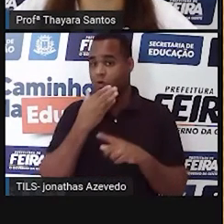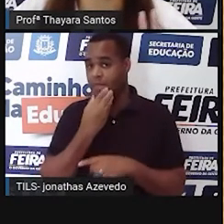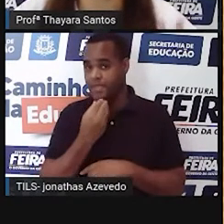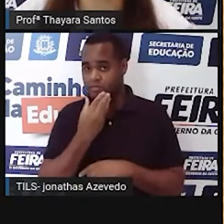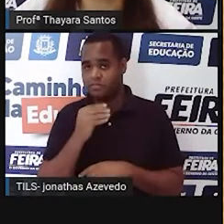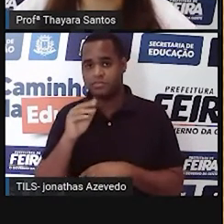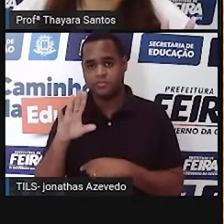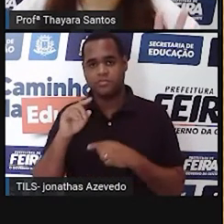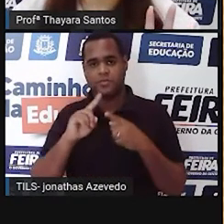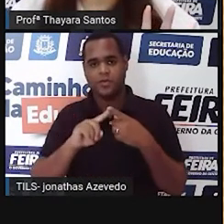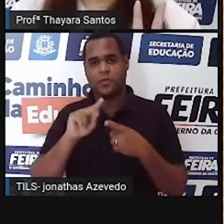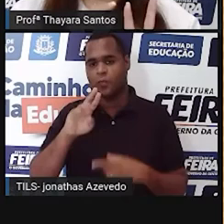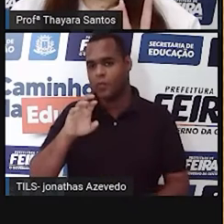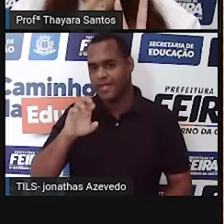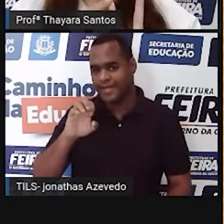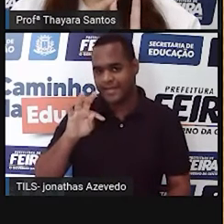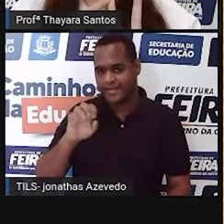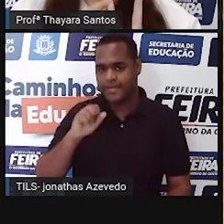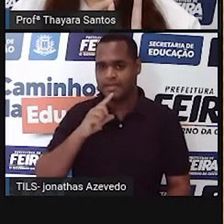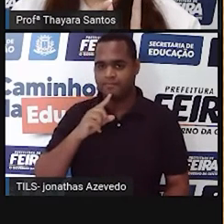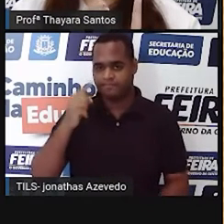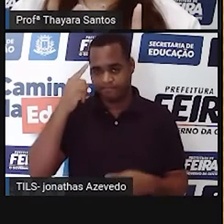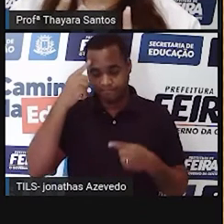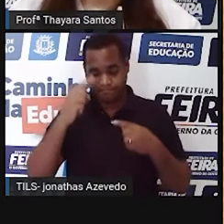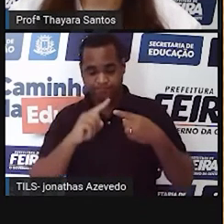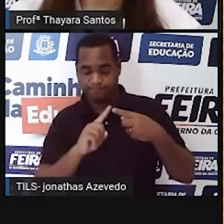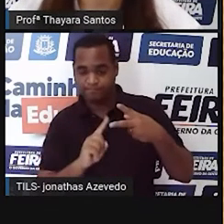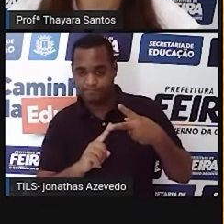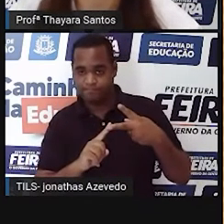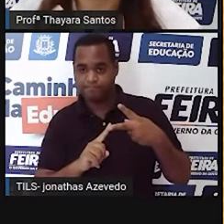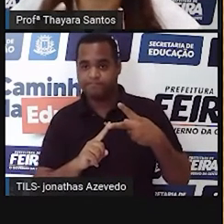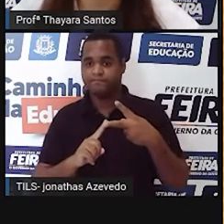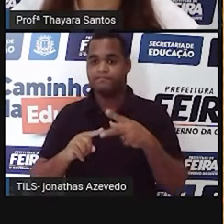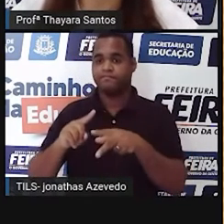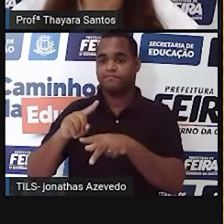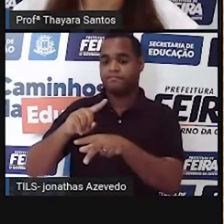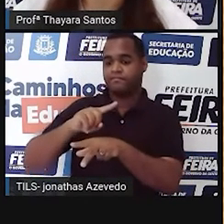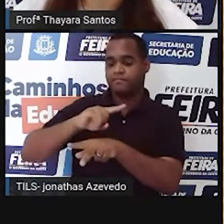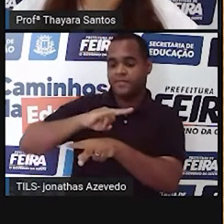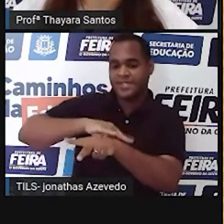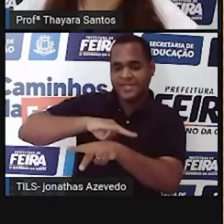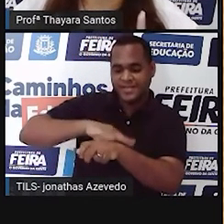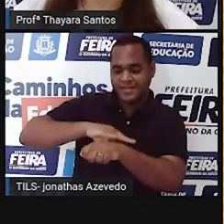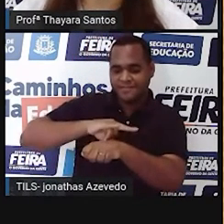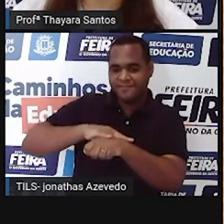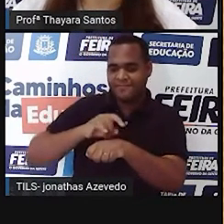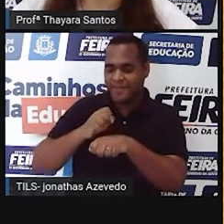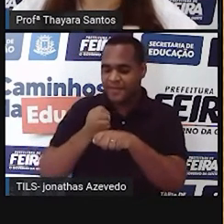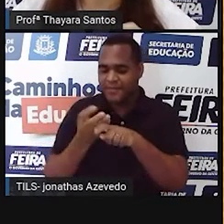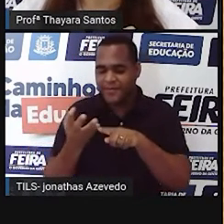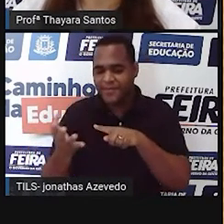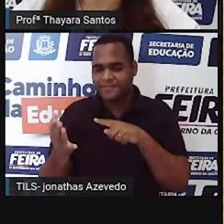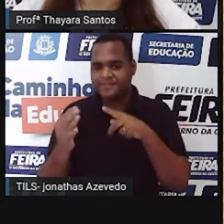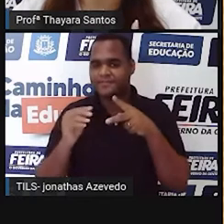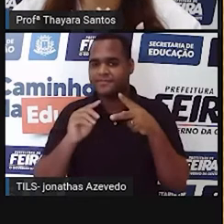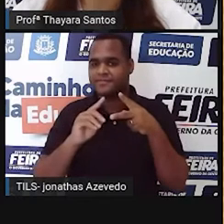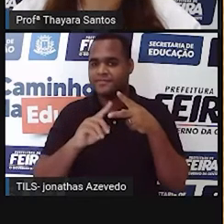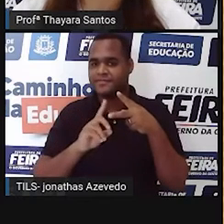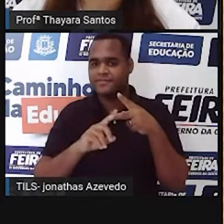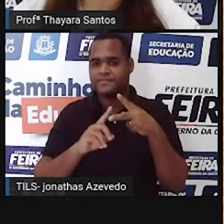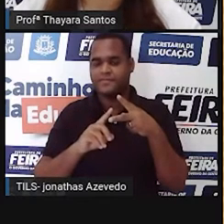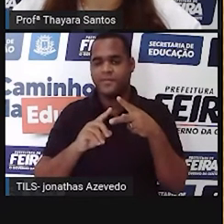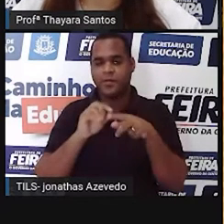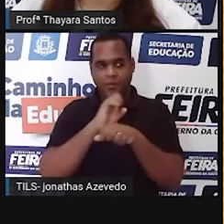a uretra tem duas funções. Eliminar o espermatozoide e também eliminar a urina. A urina, ela tem um pH muito